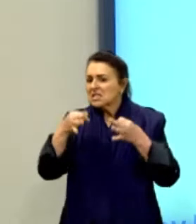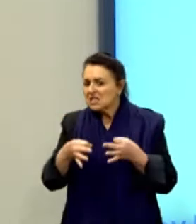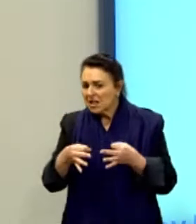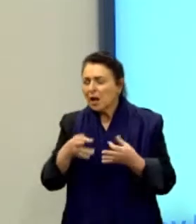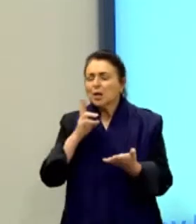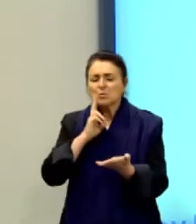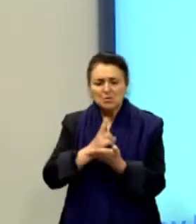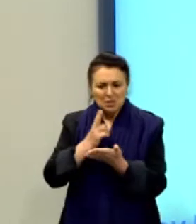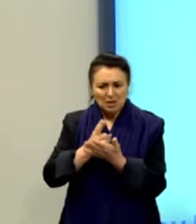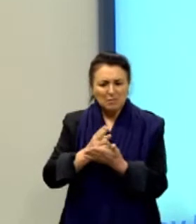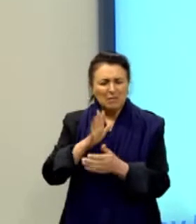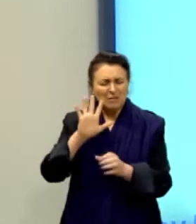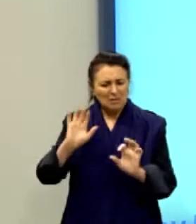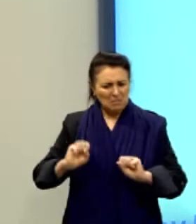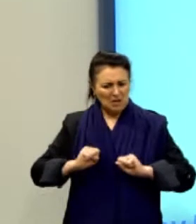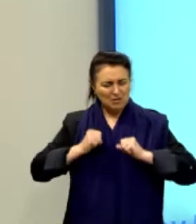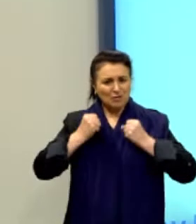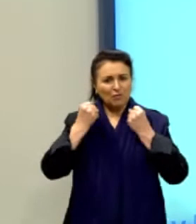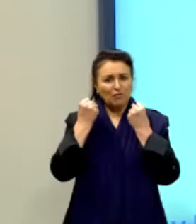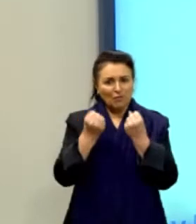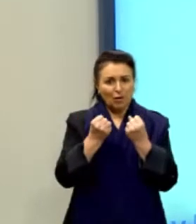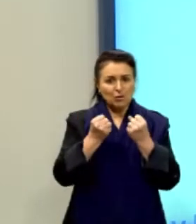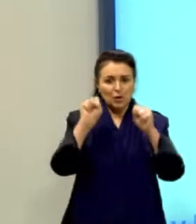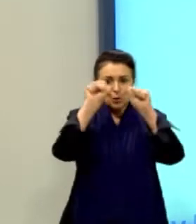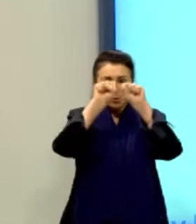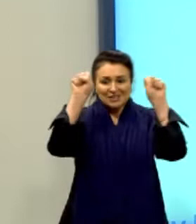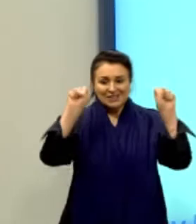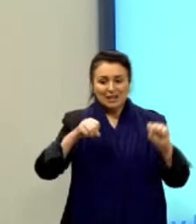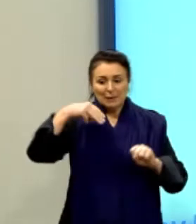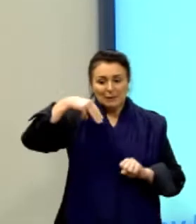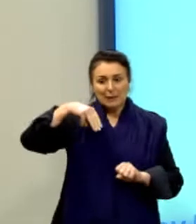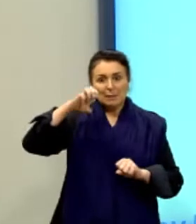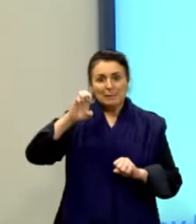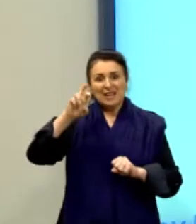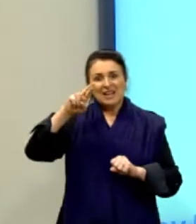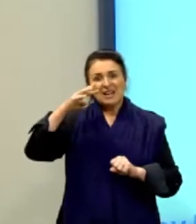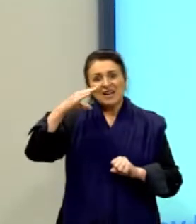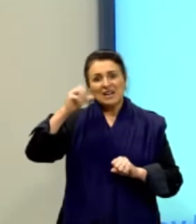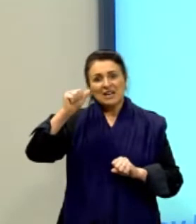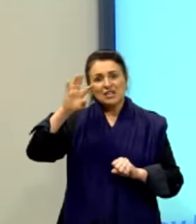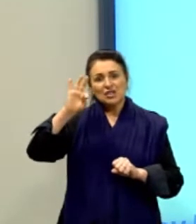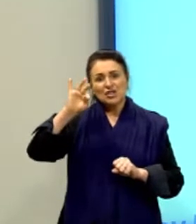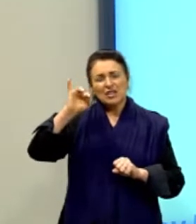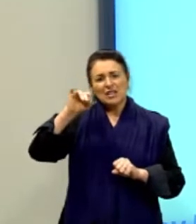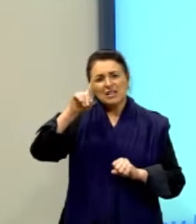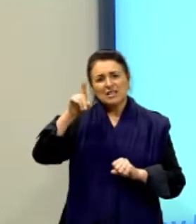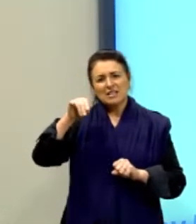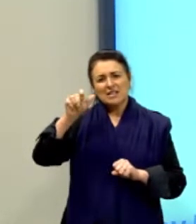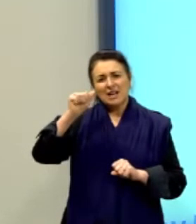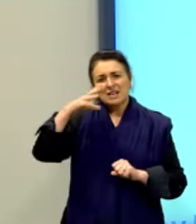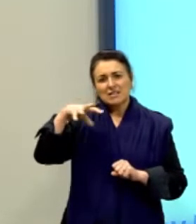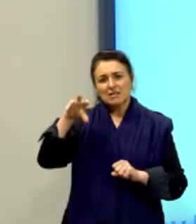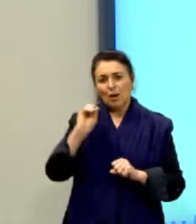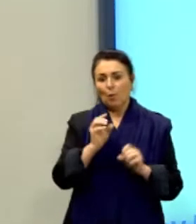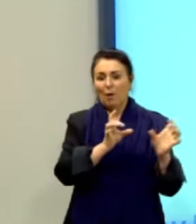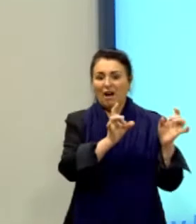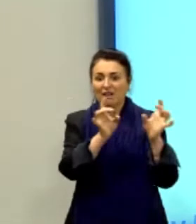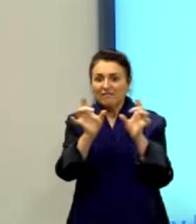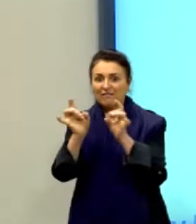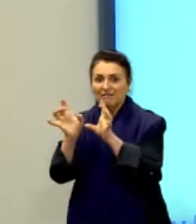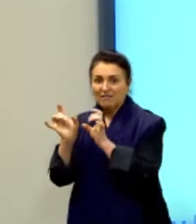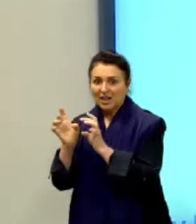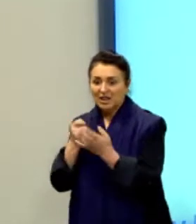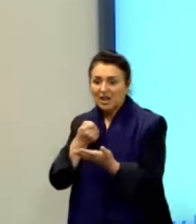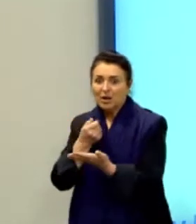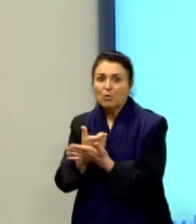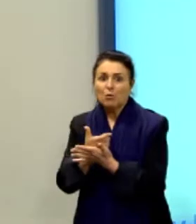fortalecido o sistema de mercantilização desutilização do lazer. Ou seja, este passa a